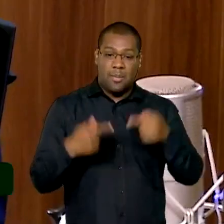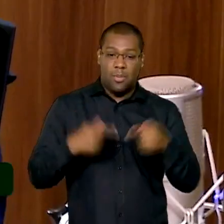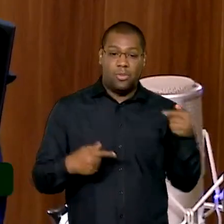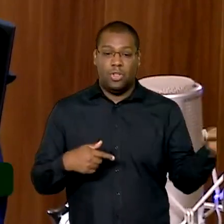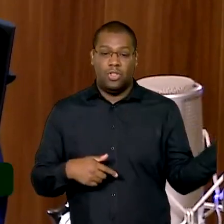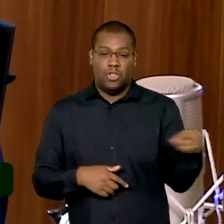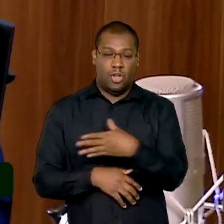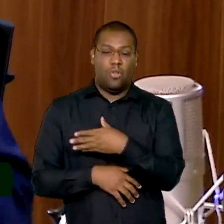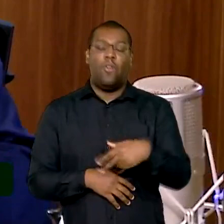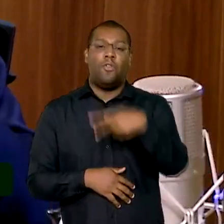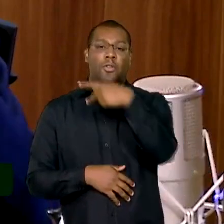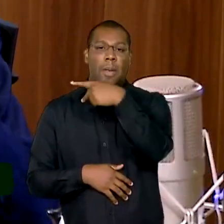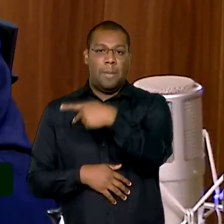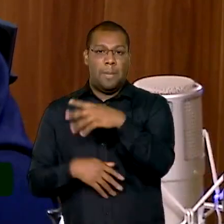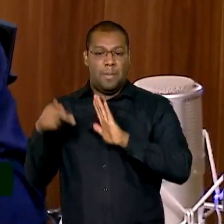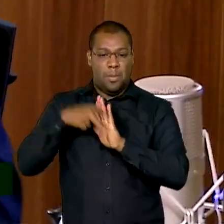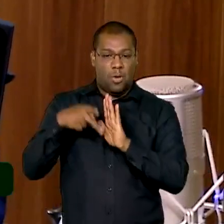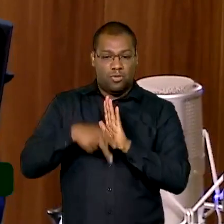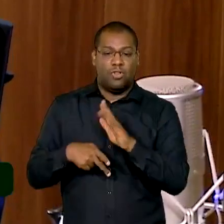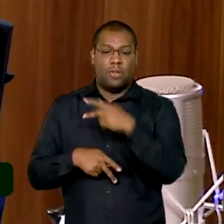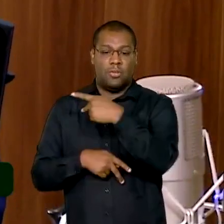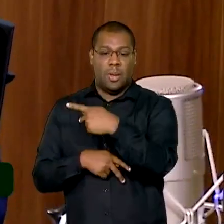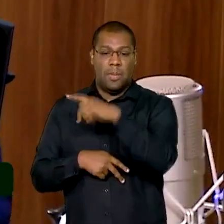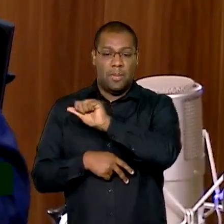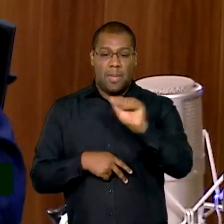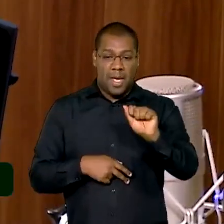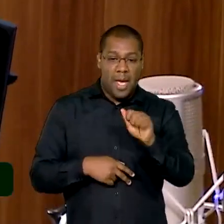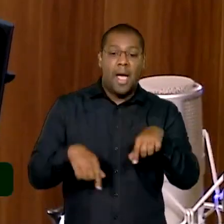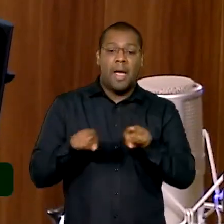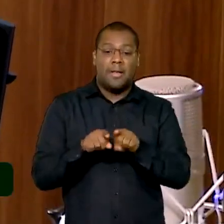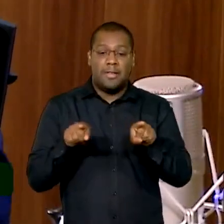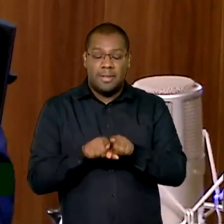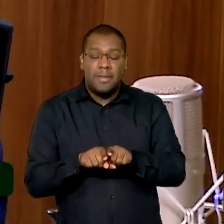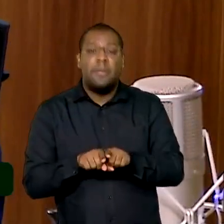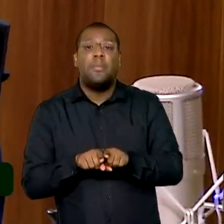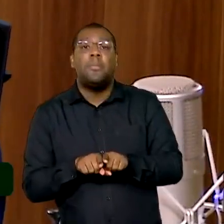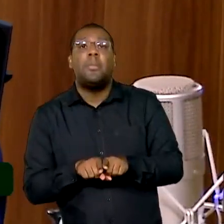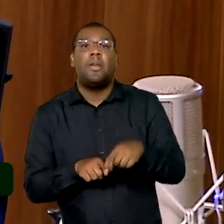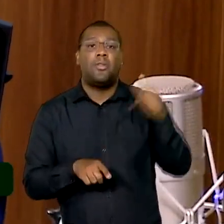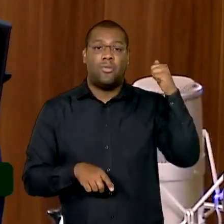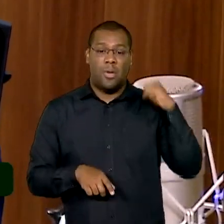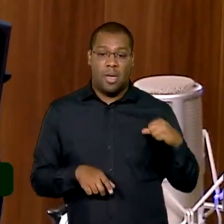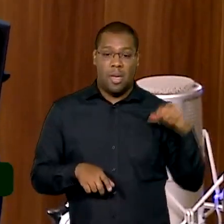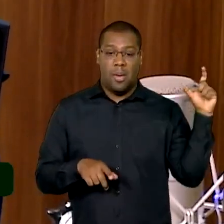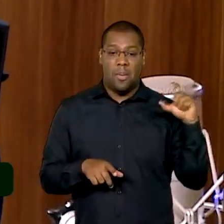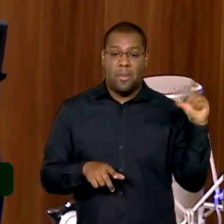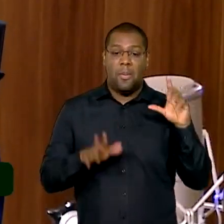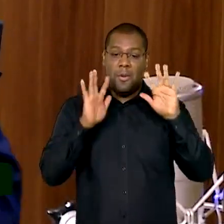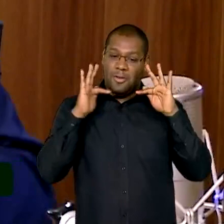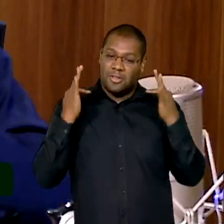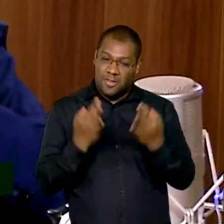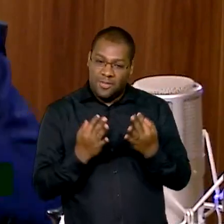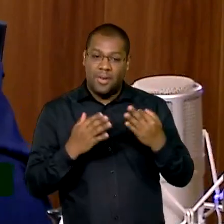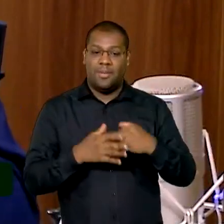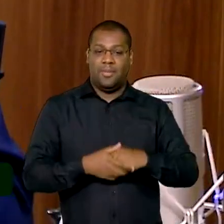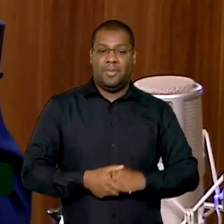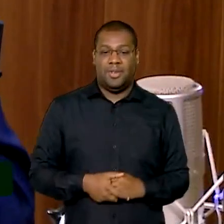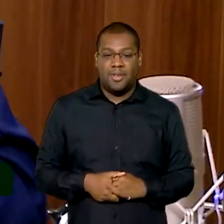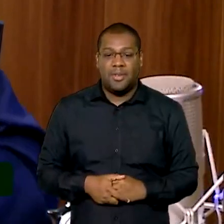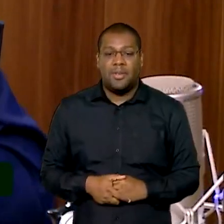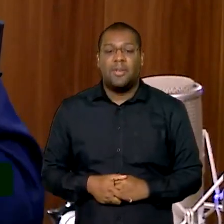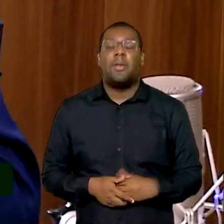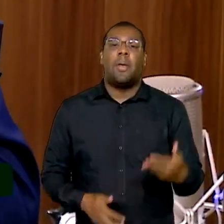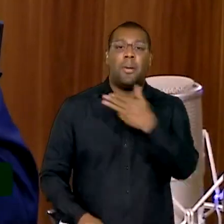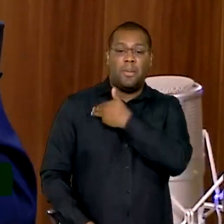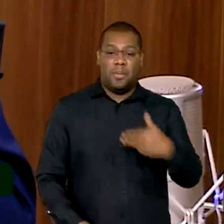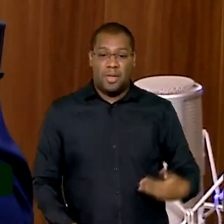o Programa de Aquisição de Alimentos, volta a alimentação escolar, volta o aumento real do salário mínimo. O ministro